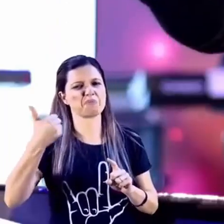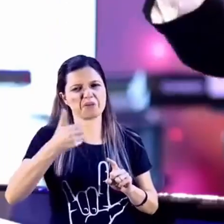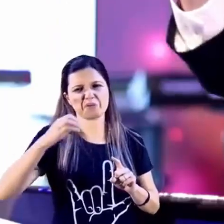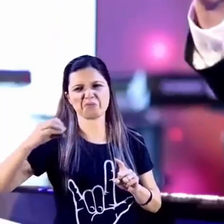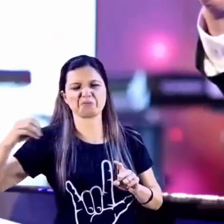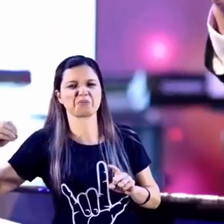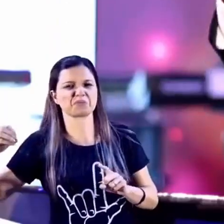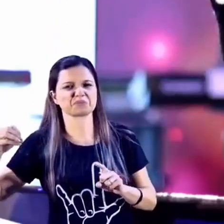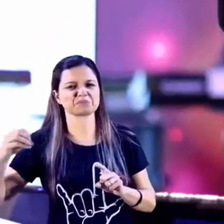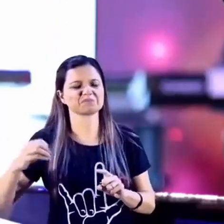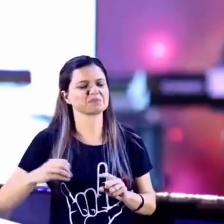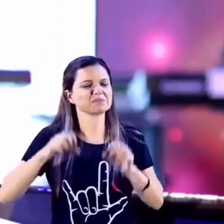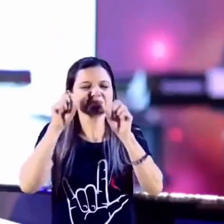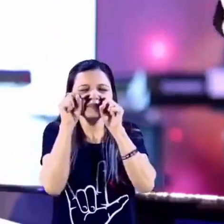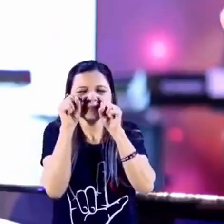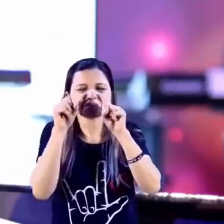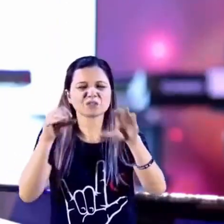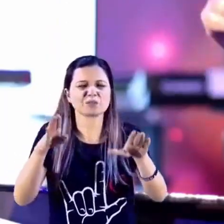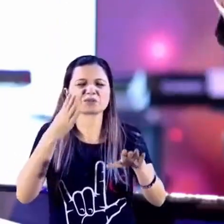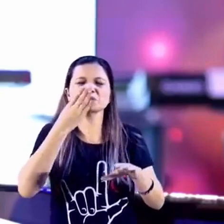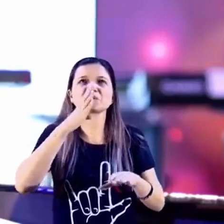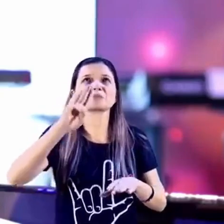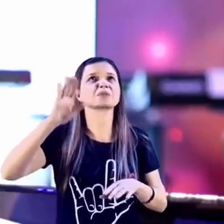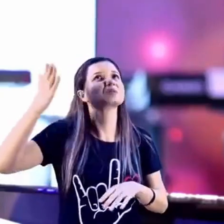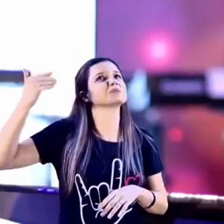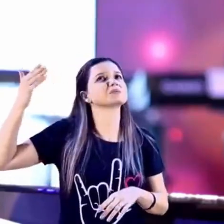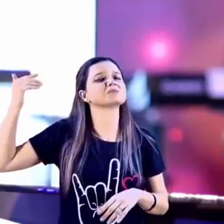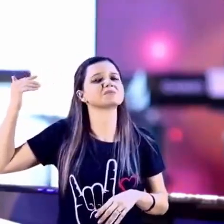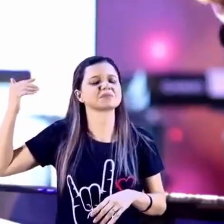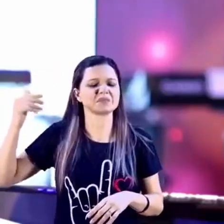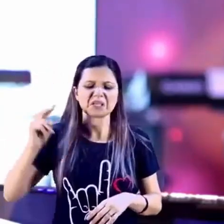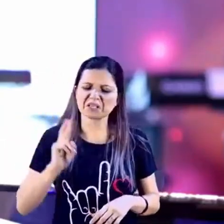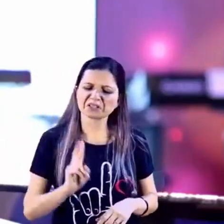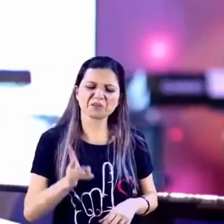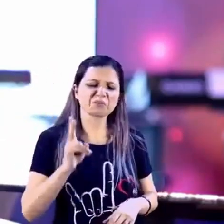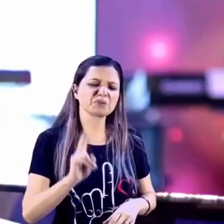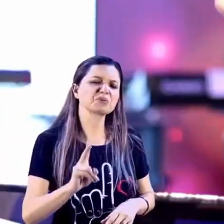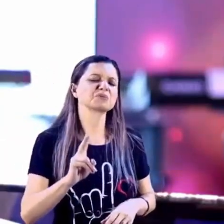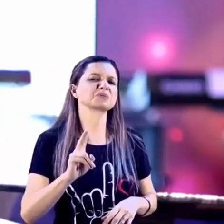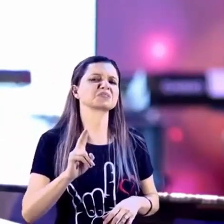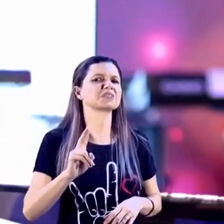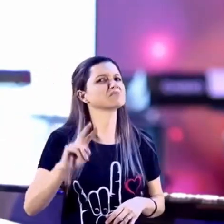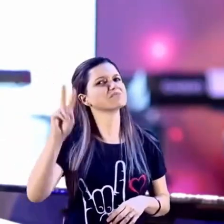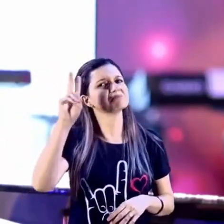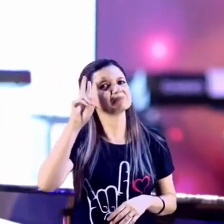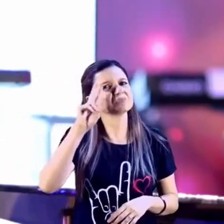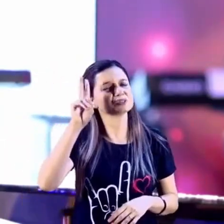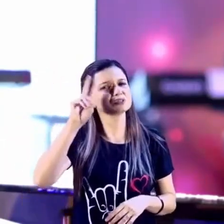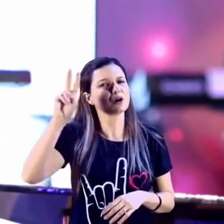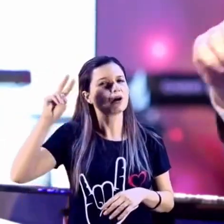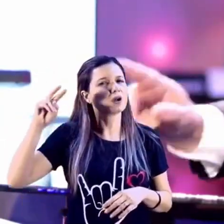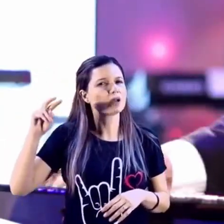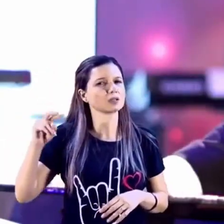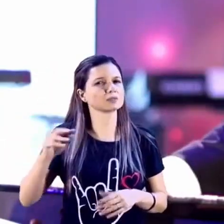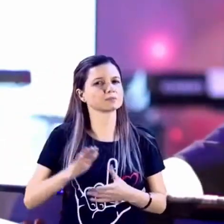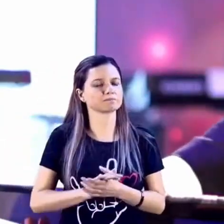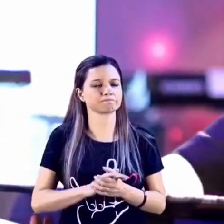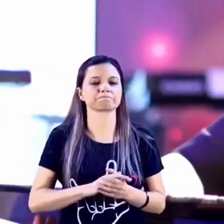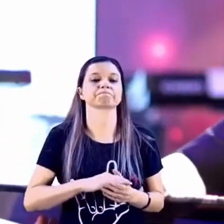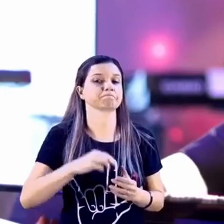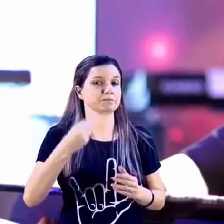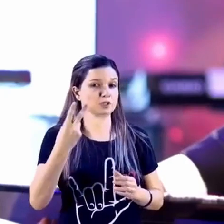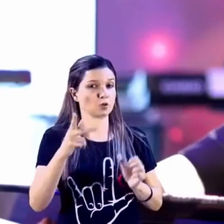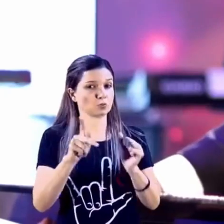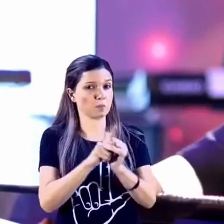E os abençoe conforme prometeu. Sempre hipérbole. Sempre é mil vezes mais. Segundo Pedro 1, 4, diz assim. Por